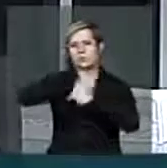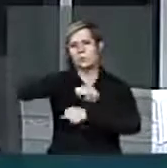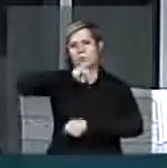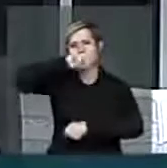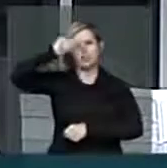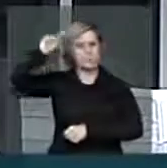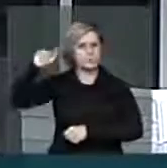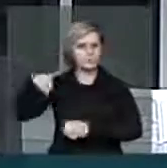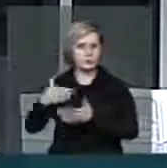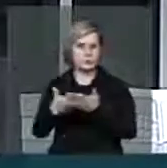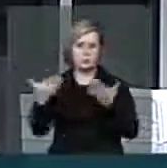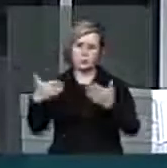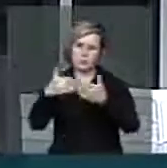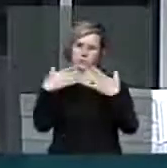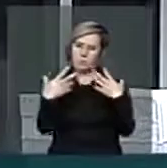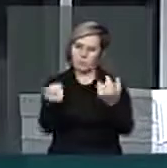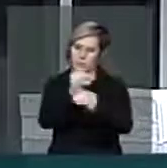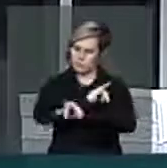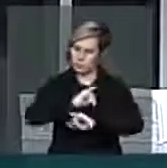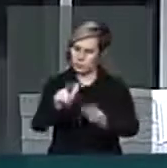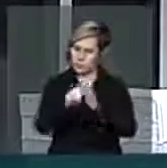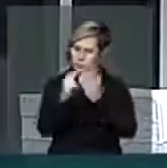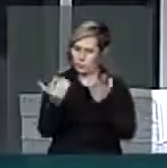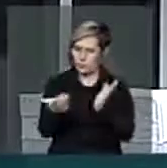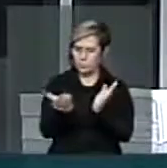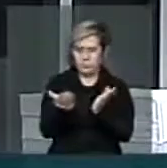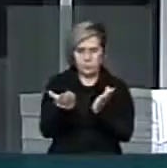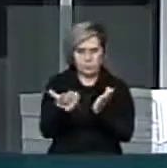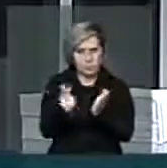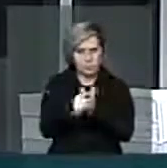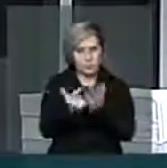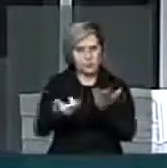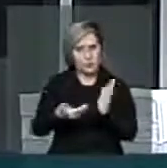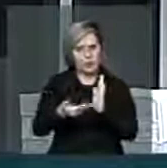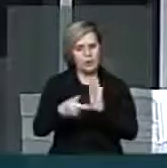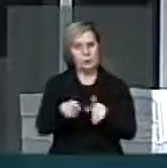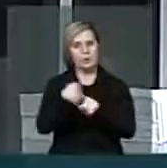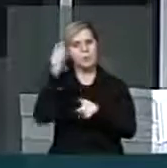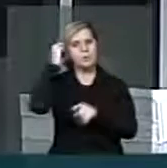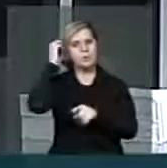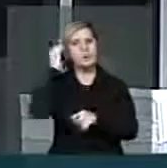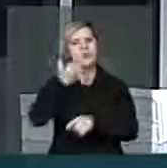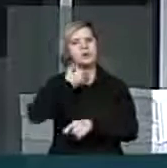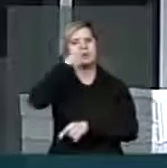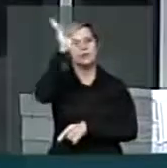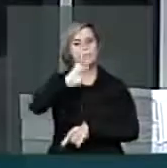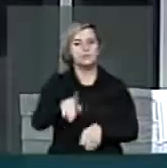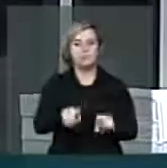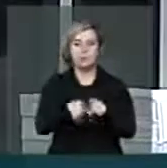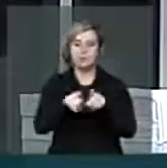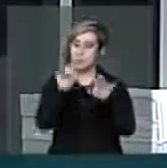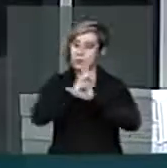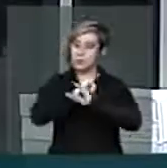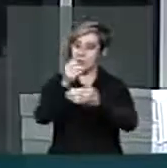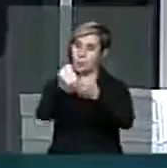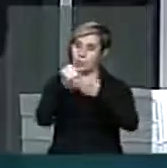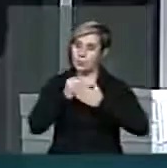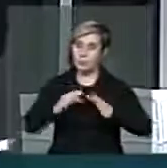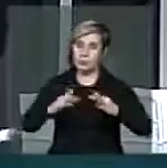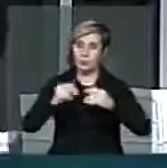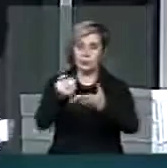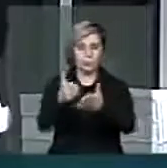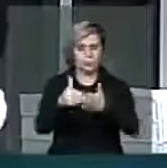discurso e pronunciamento fiquem registrados nos anais dessa casa. E além disso, senhor presidente, dizer que contamos mais uma vez com o apoio de todos.